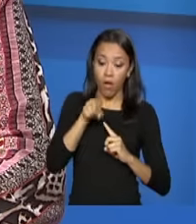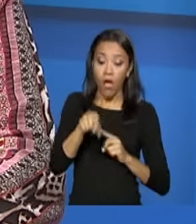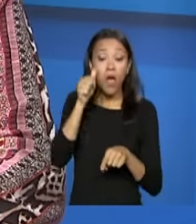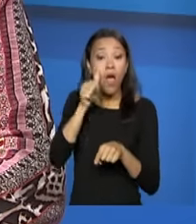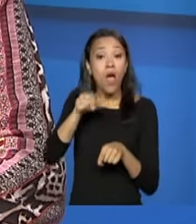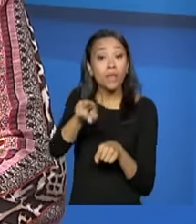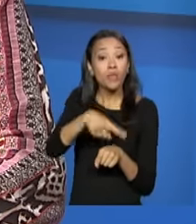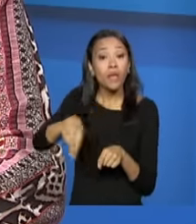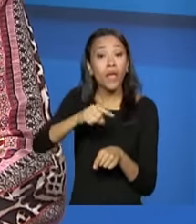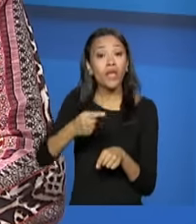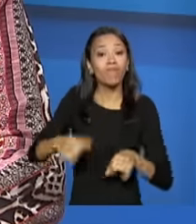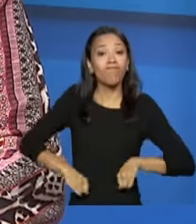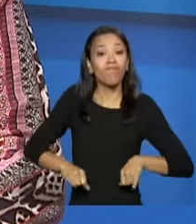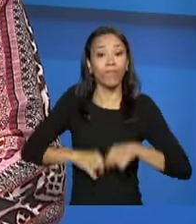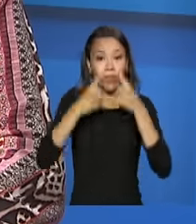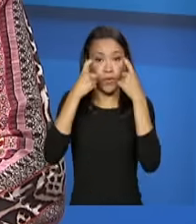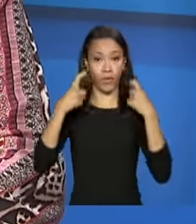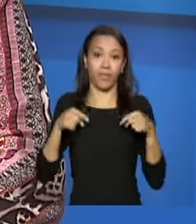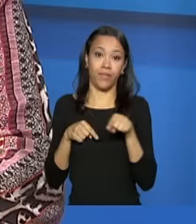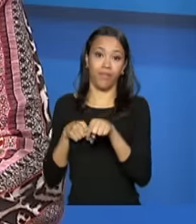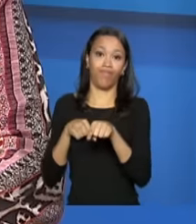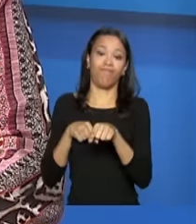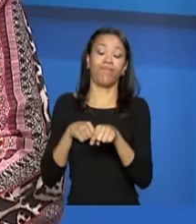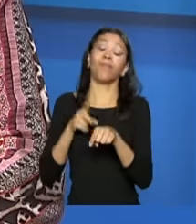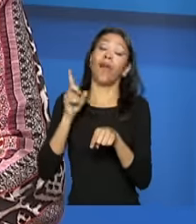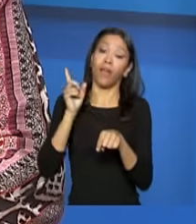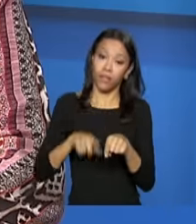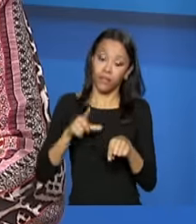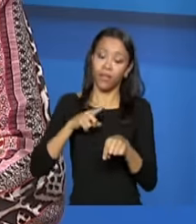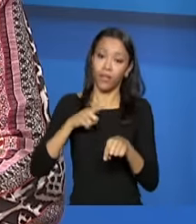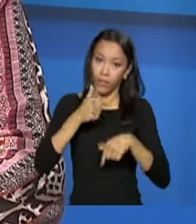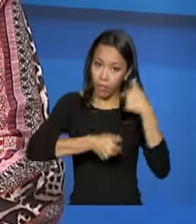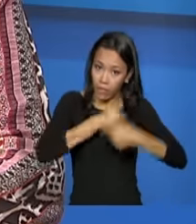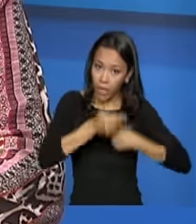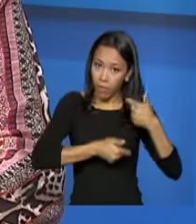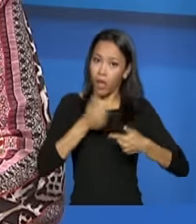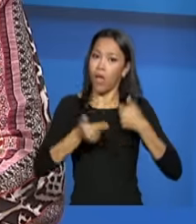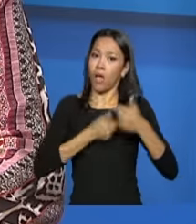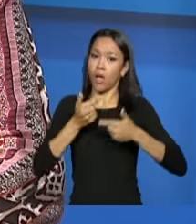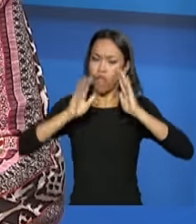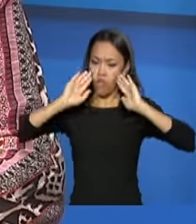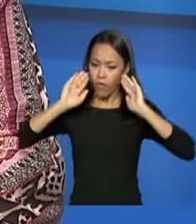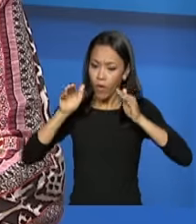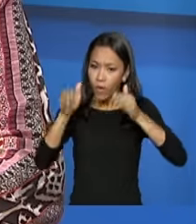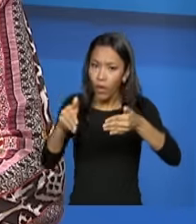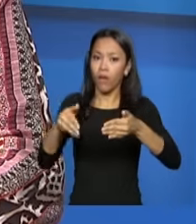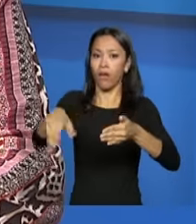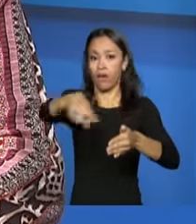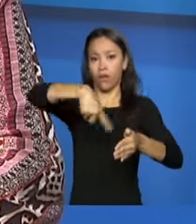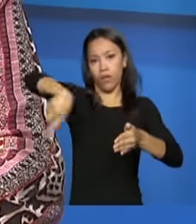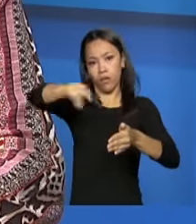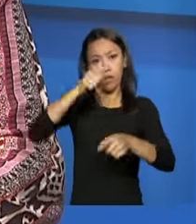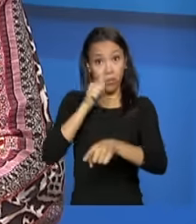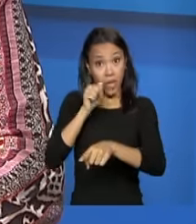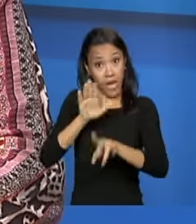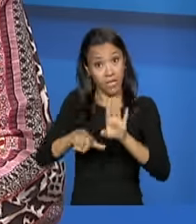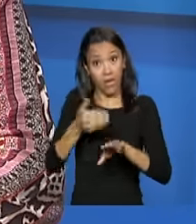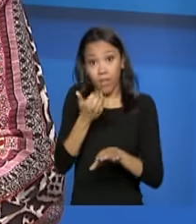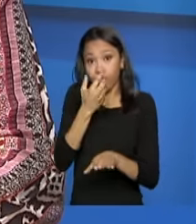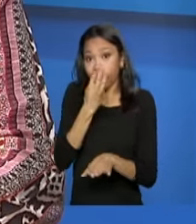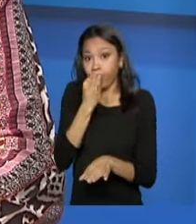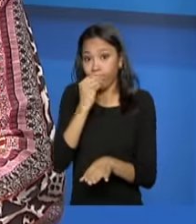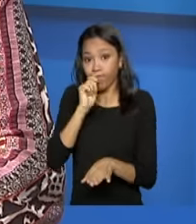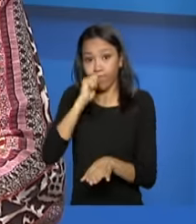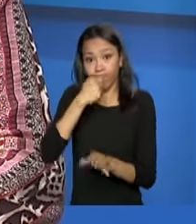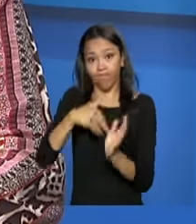de violência. Aí a gente tem um serviço específico para esse atendimento, porque muitas vezes implica até em sigilo nessa